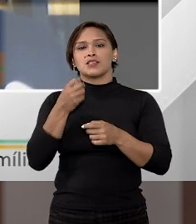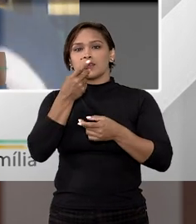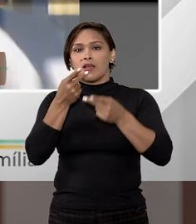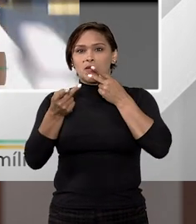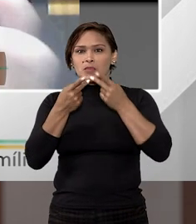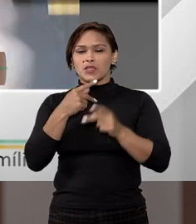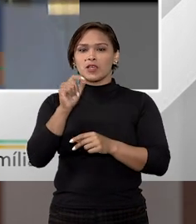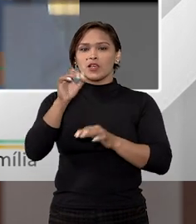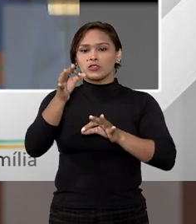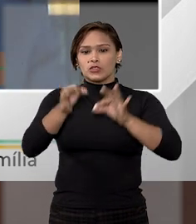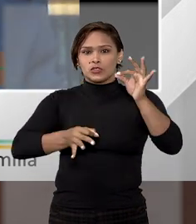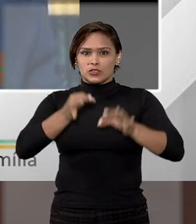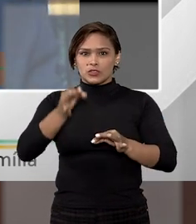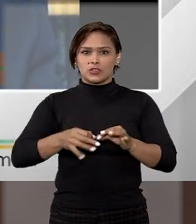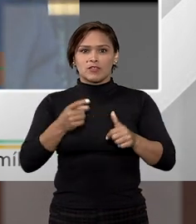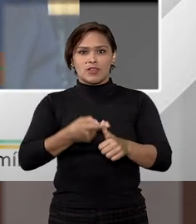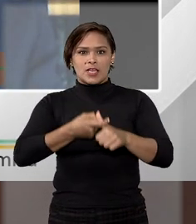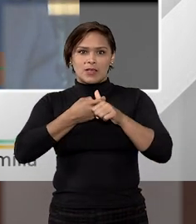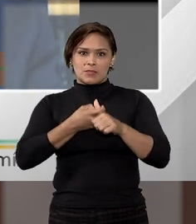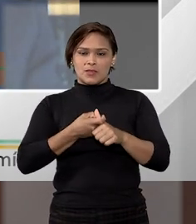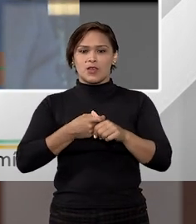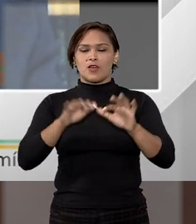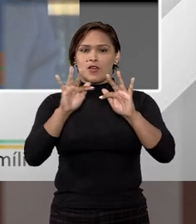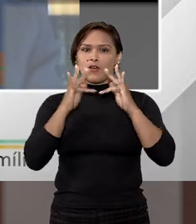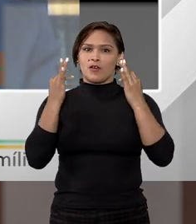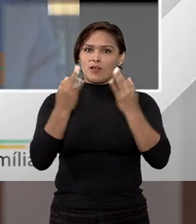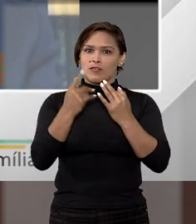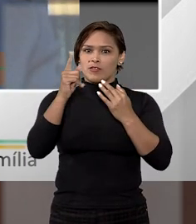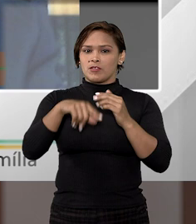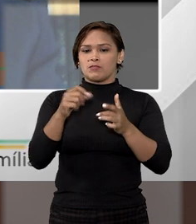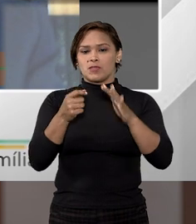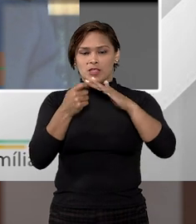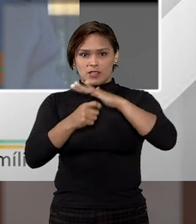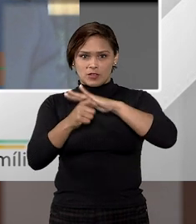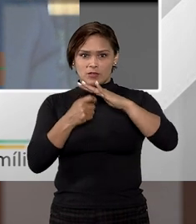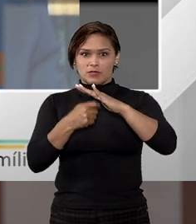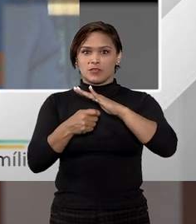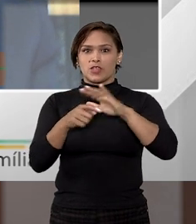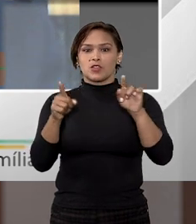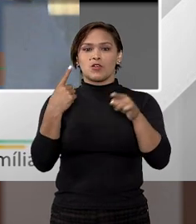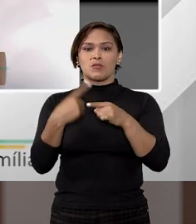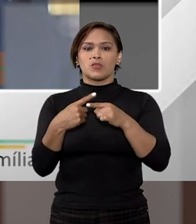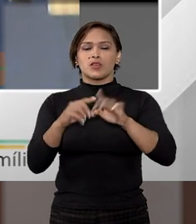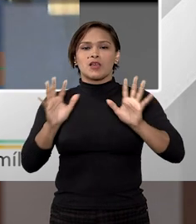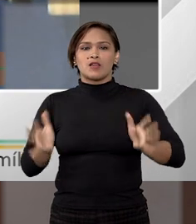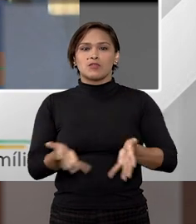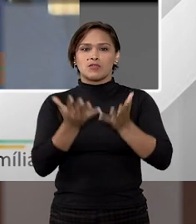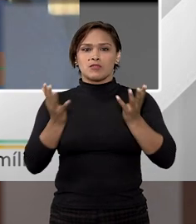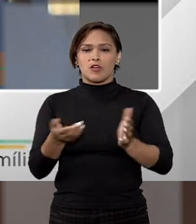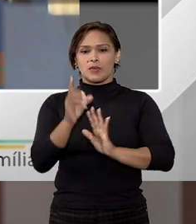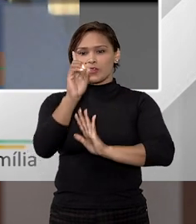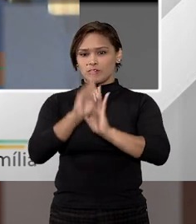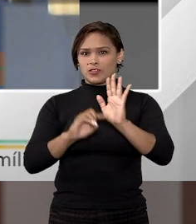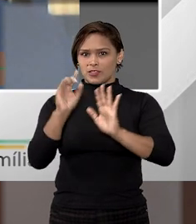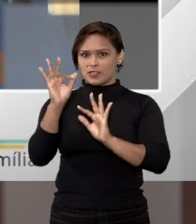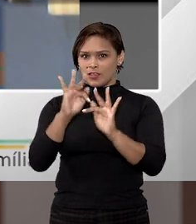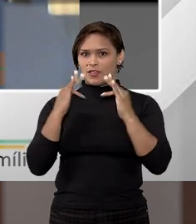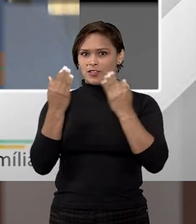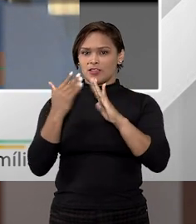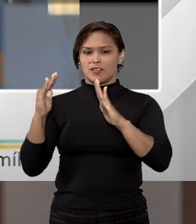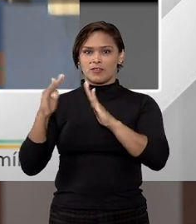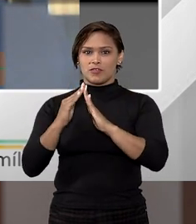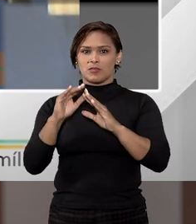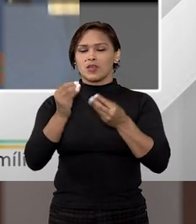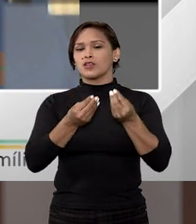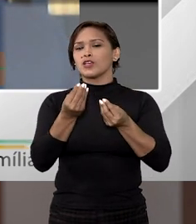argumento de que? Justifica-se a penhora do bem de família do fiador em locação porque ele está fomentando o direito à moradia. E como